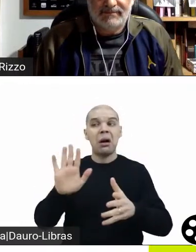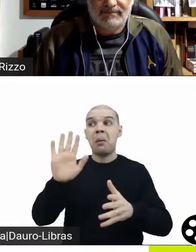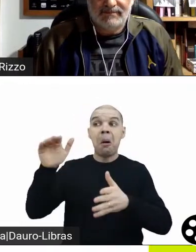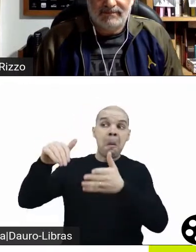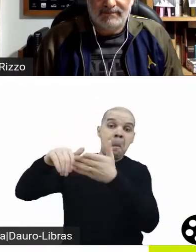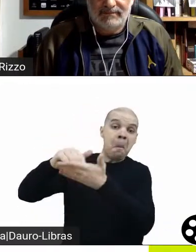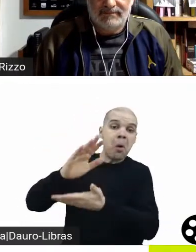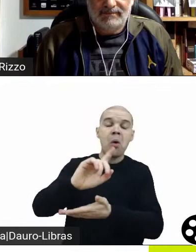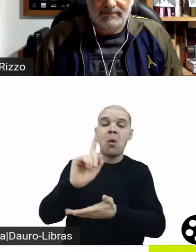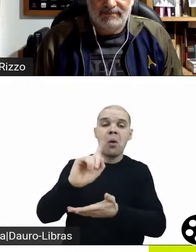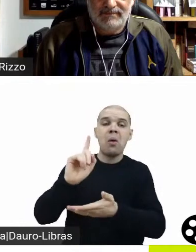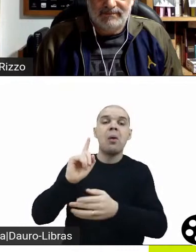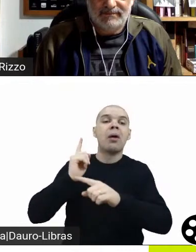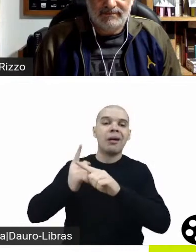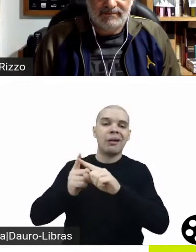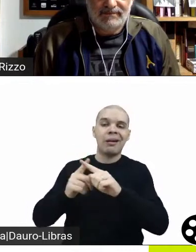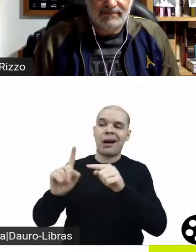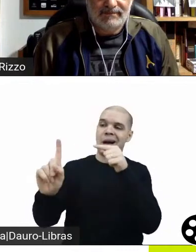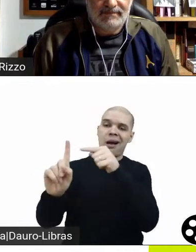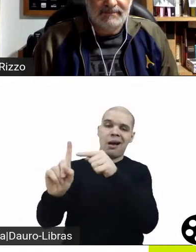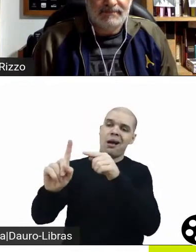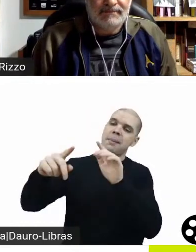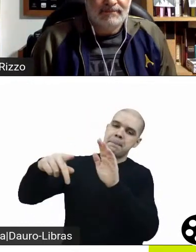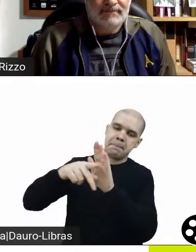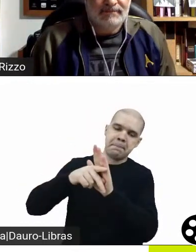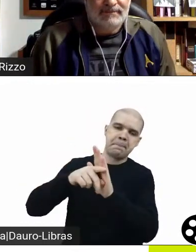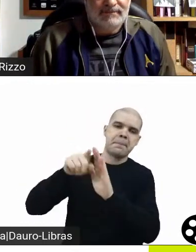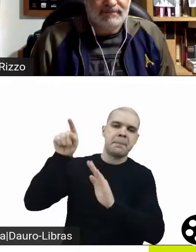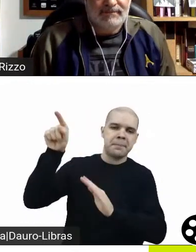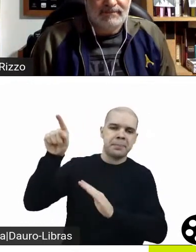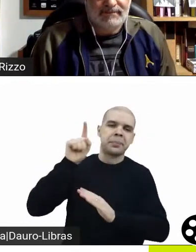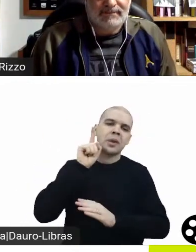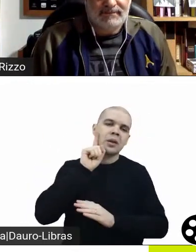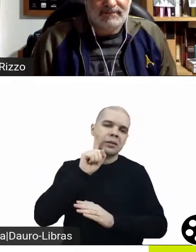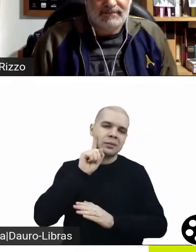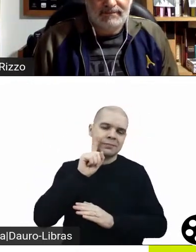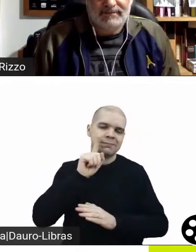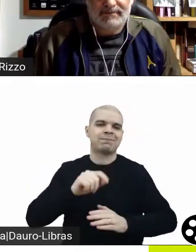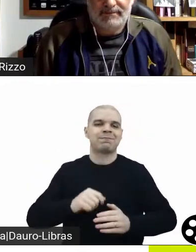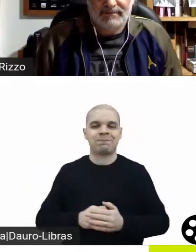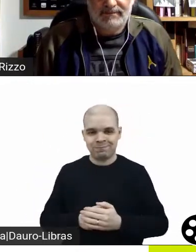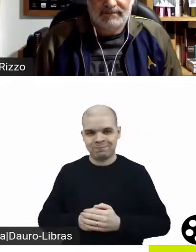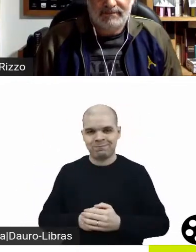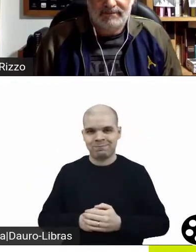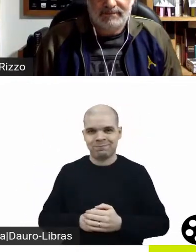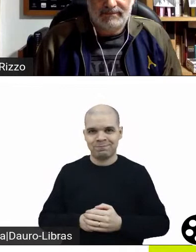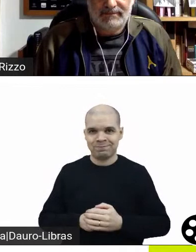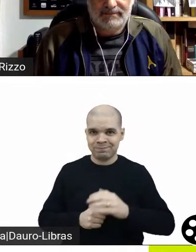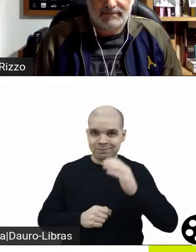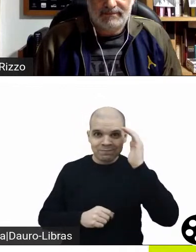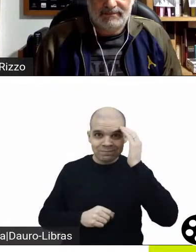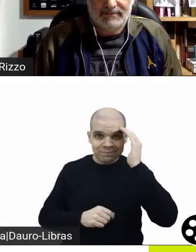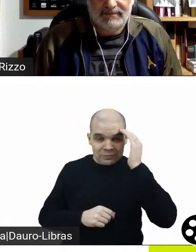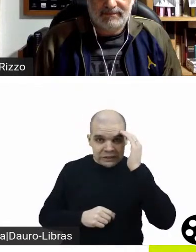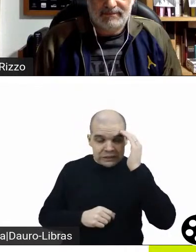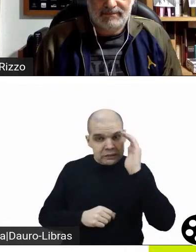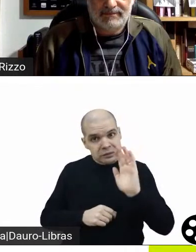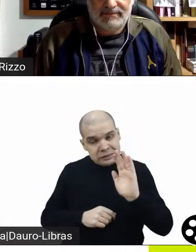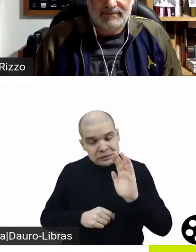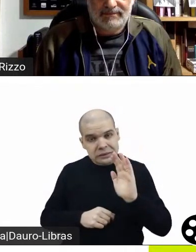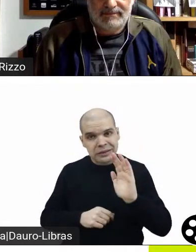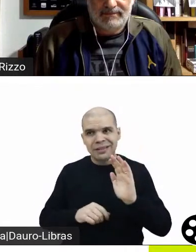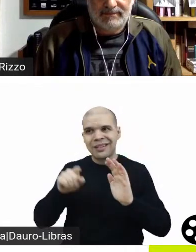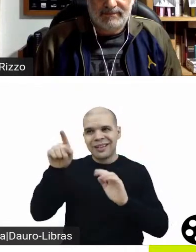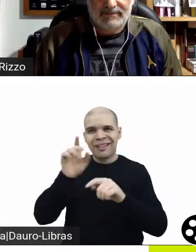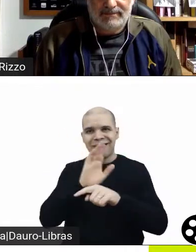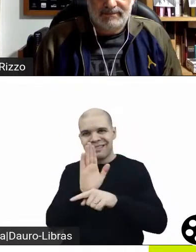pelo retorno financeiro de um filme. Ele erra, então, em trazer esse retorno do investimento do Peter Pan em um filme que